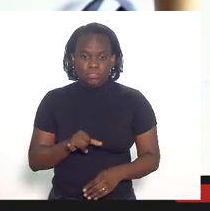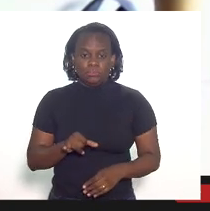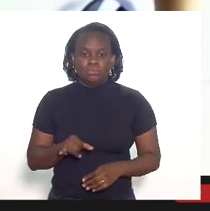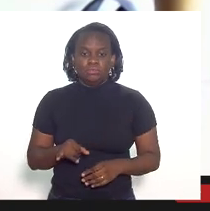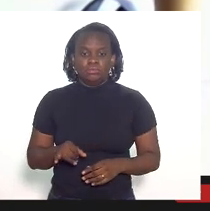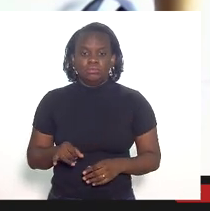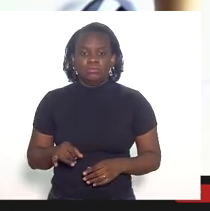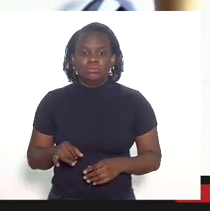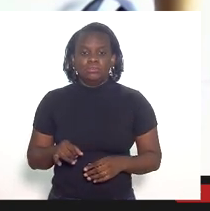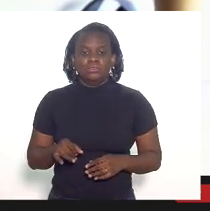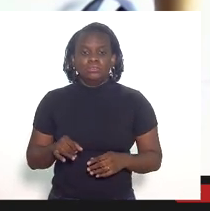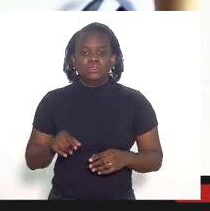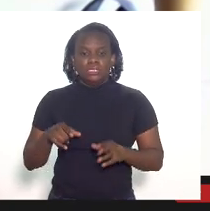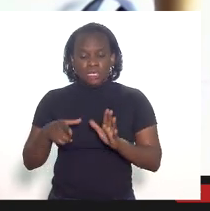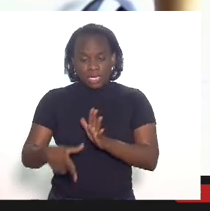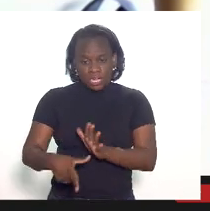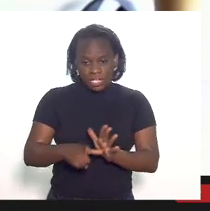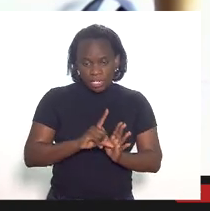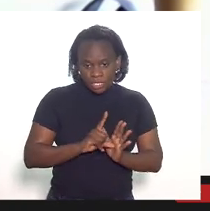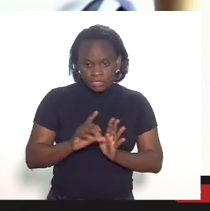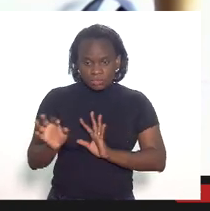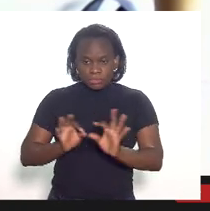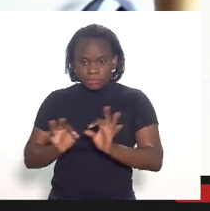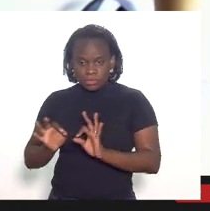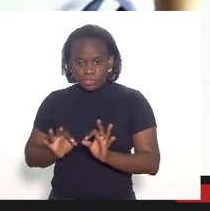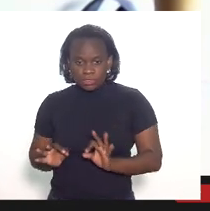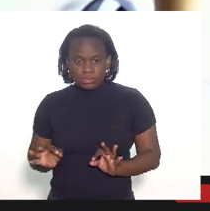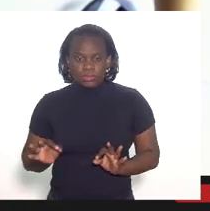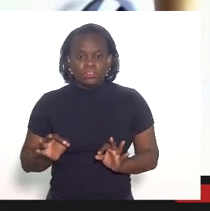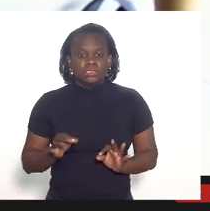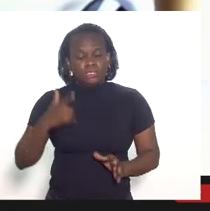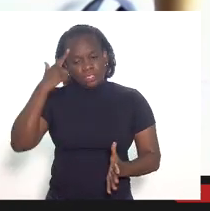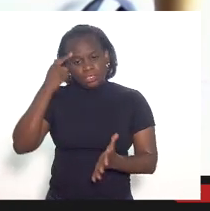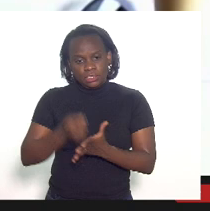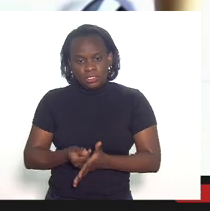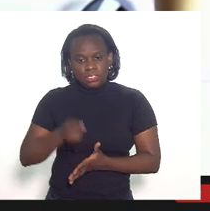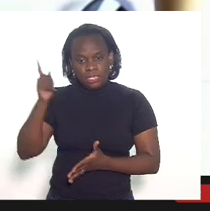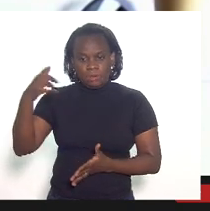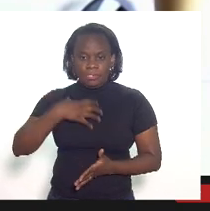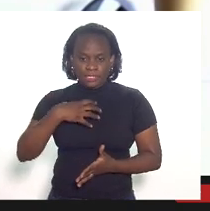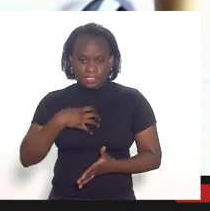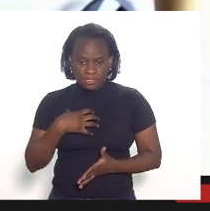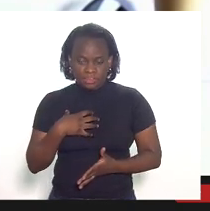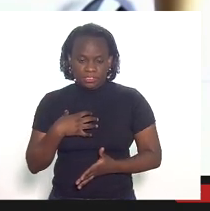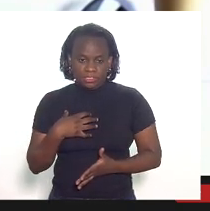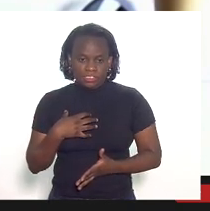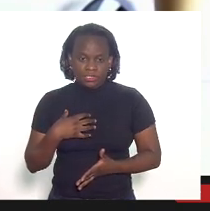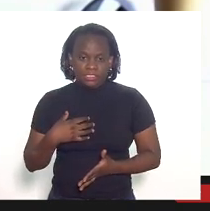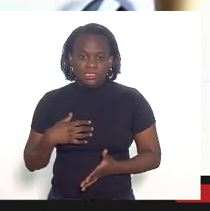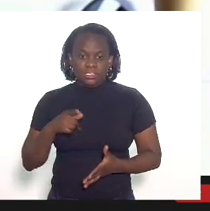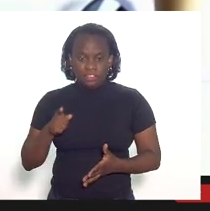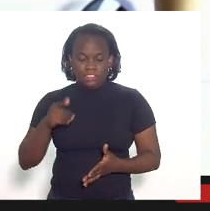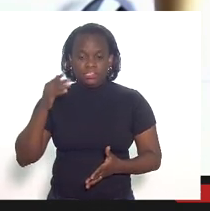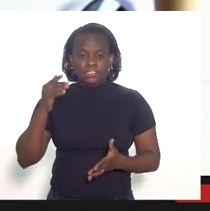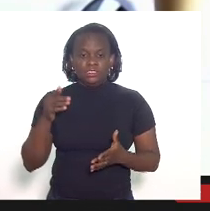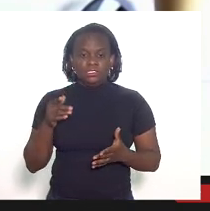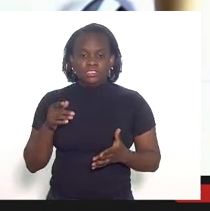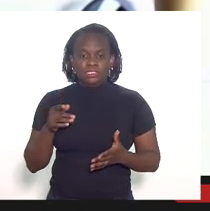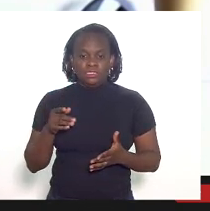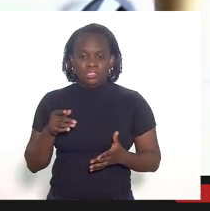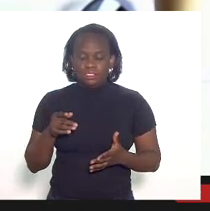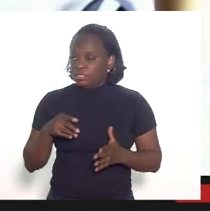agiu antes da decisão da Bahia se vossa excelência